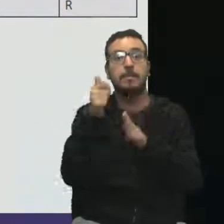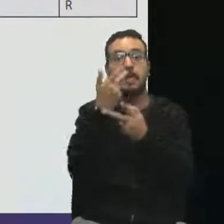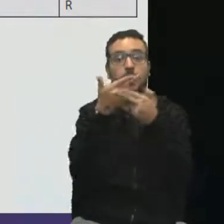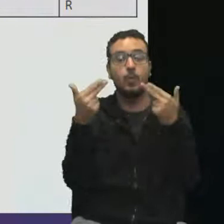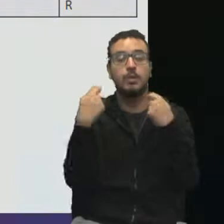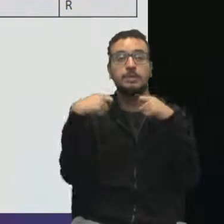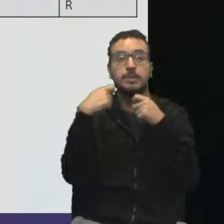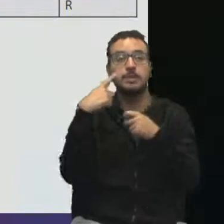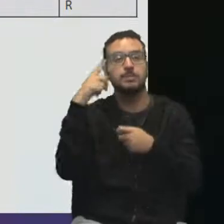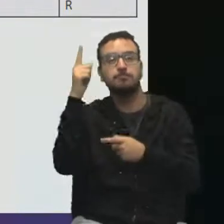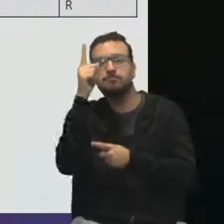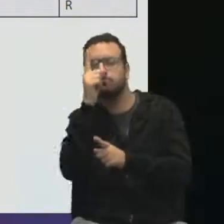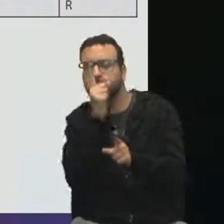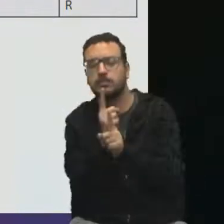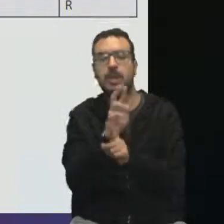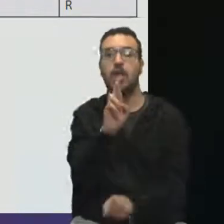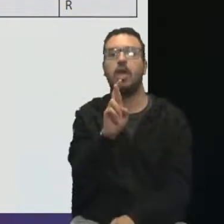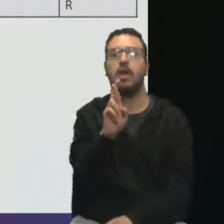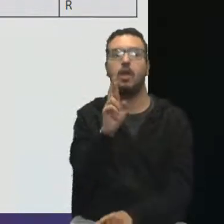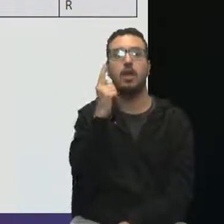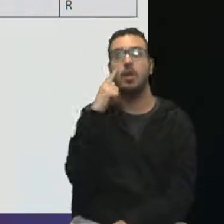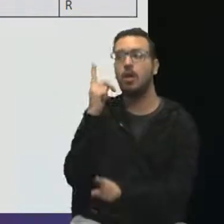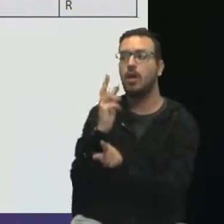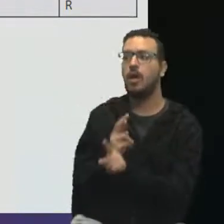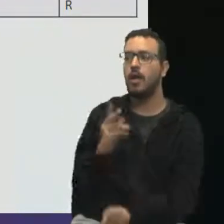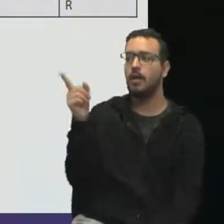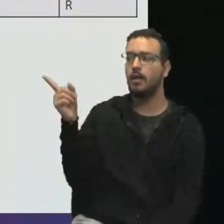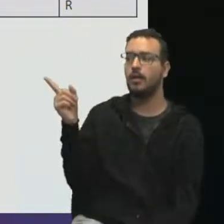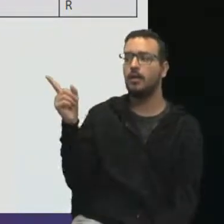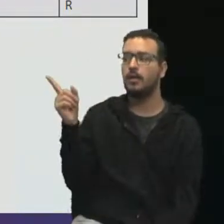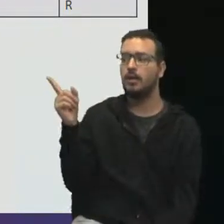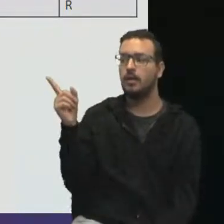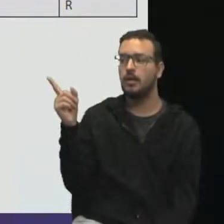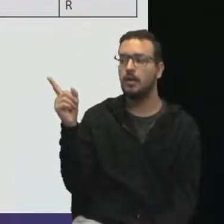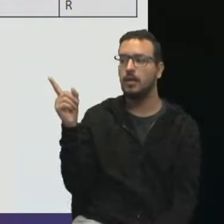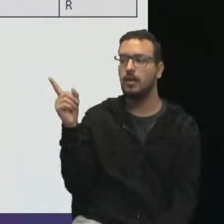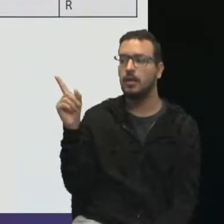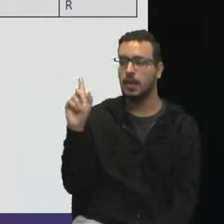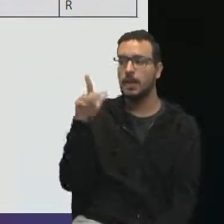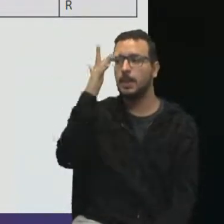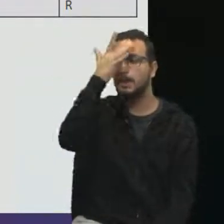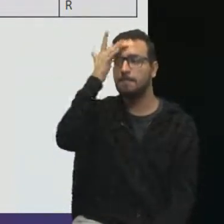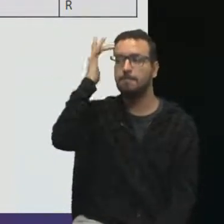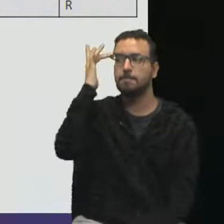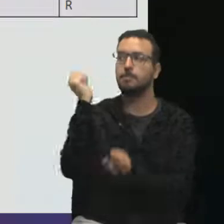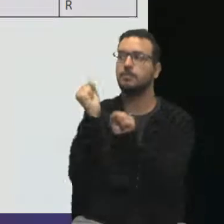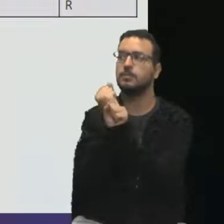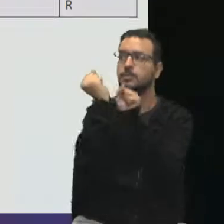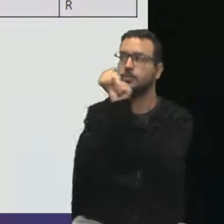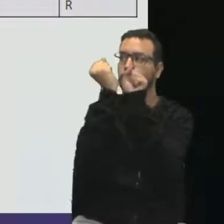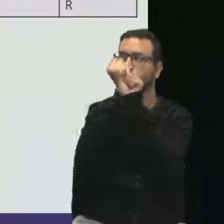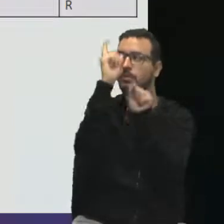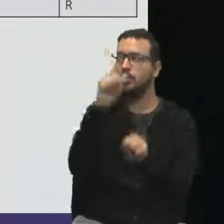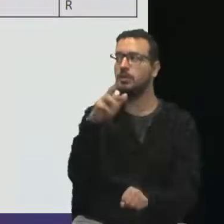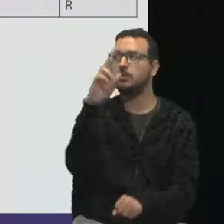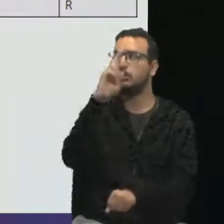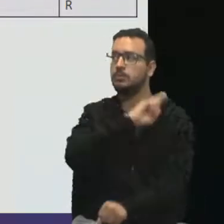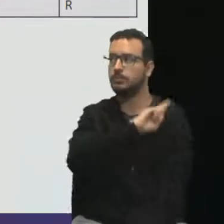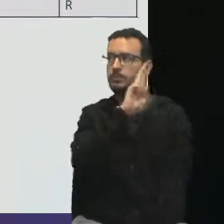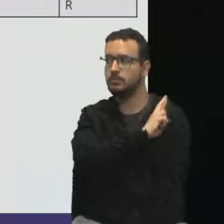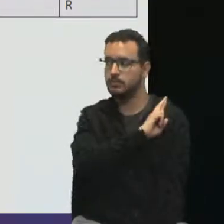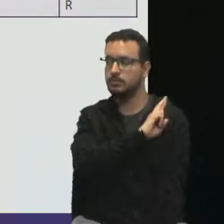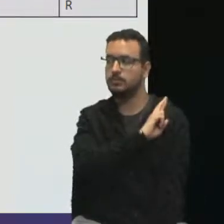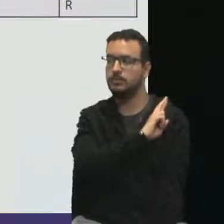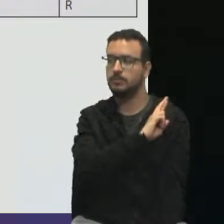o R, R responsável. Quem que é o responsável por fazer o banheiro? Pessoal da construção. Fui lá e coloquei, responsável.